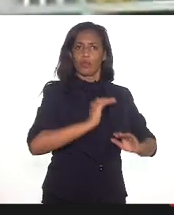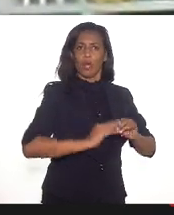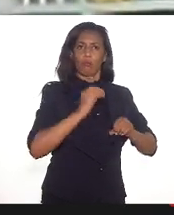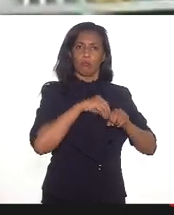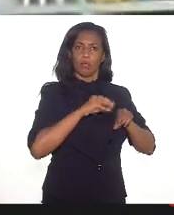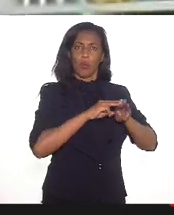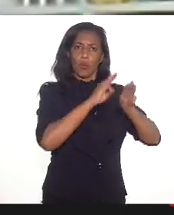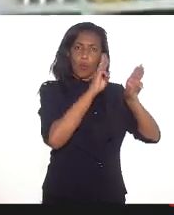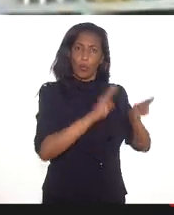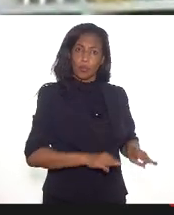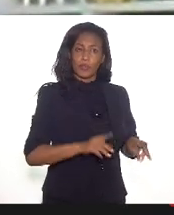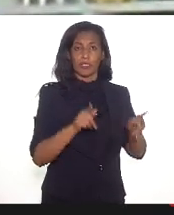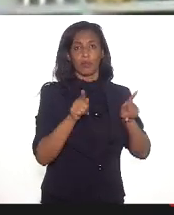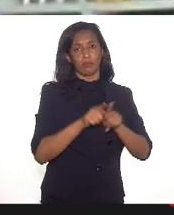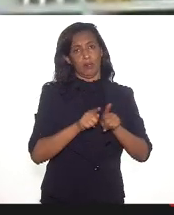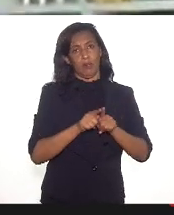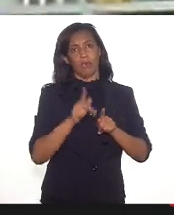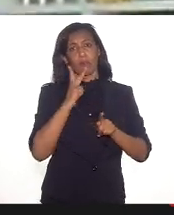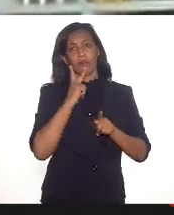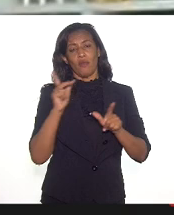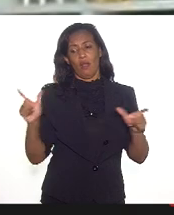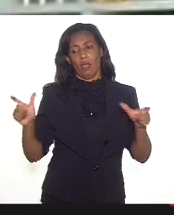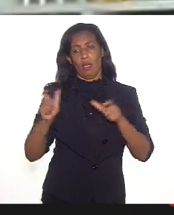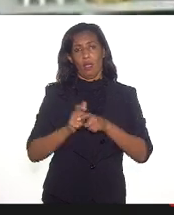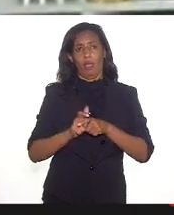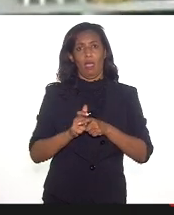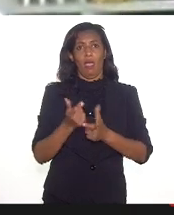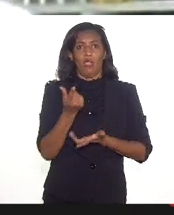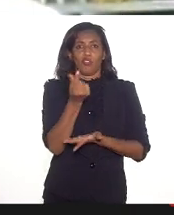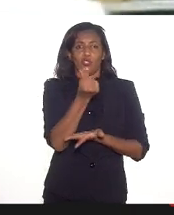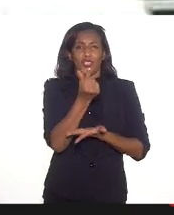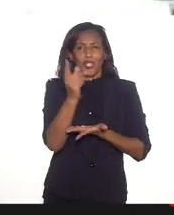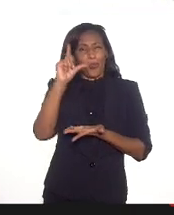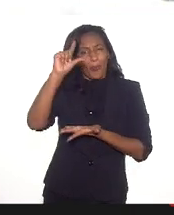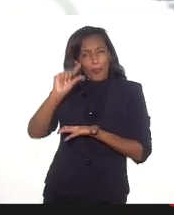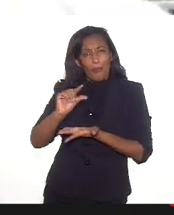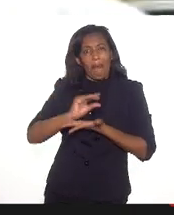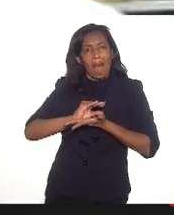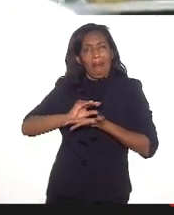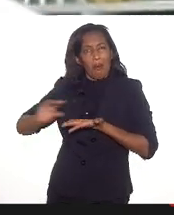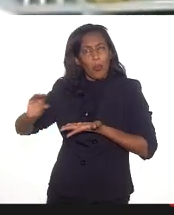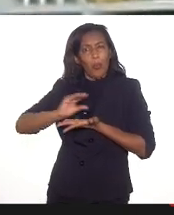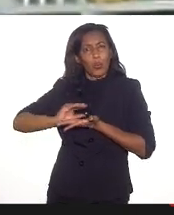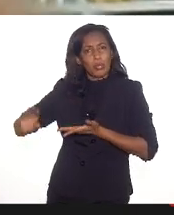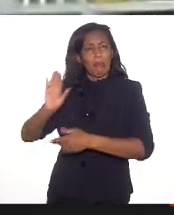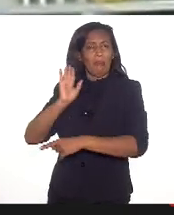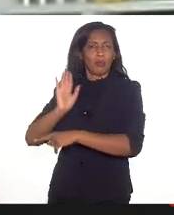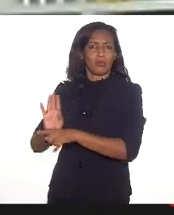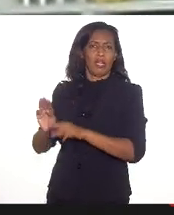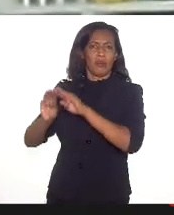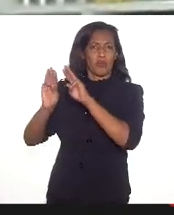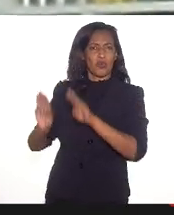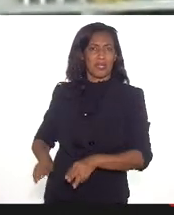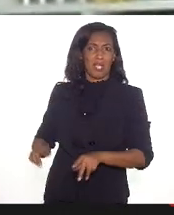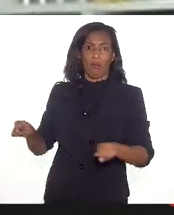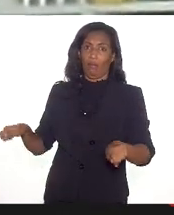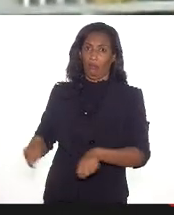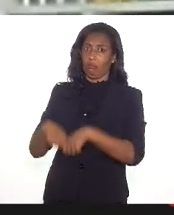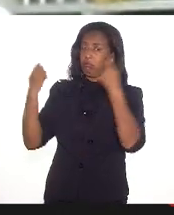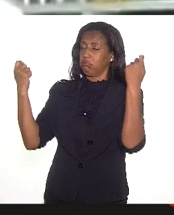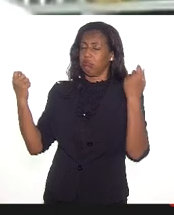Para não falar da drástica redução de recursos que a gente está vivendo nessa falta de política, nessa política de destruição.